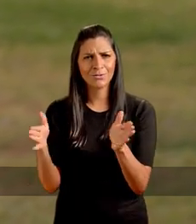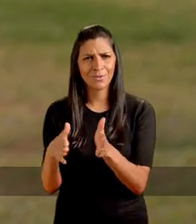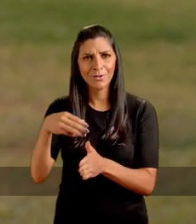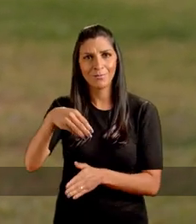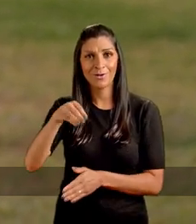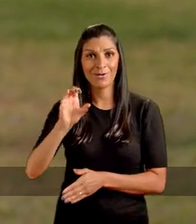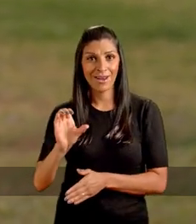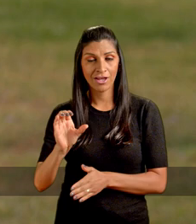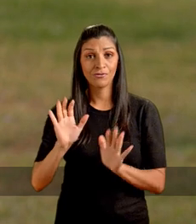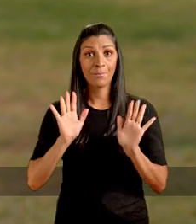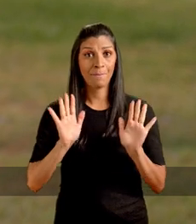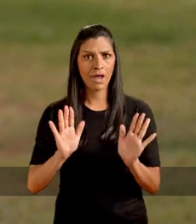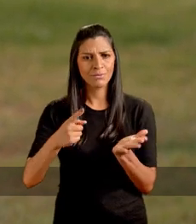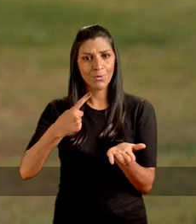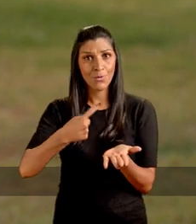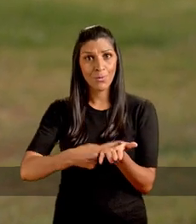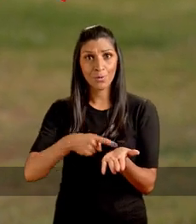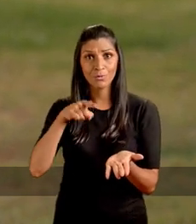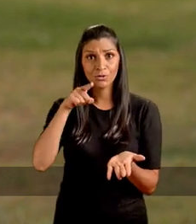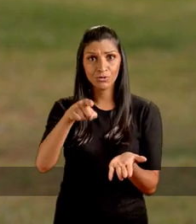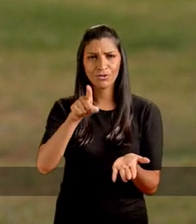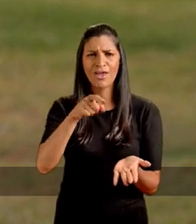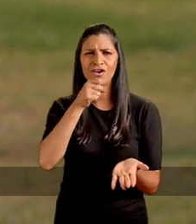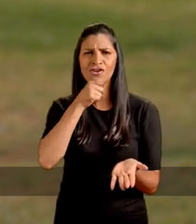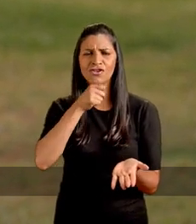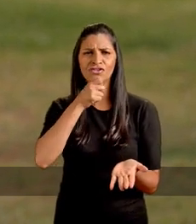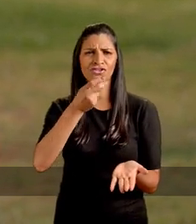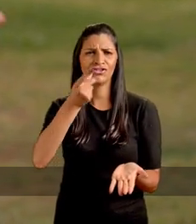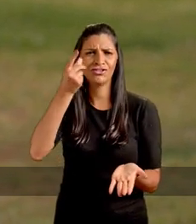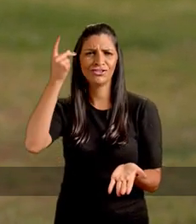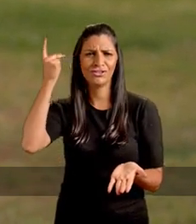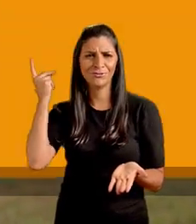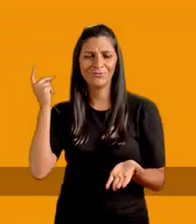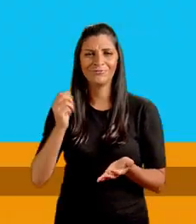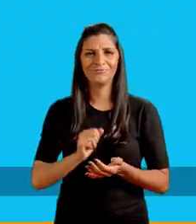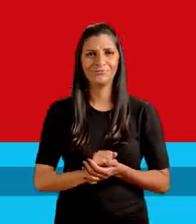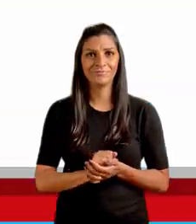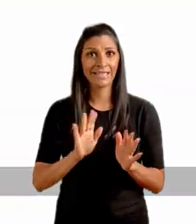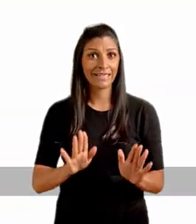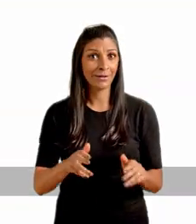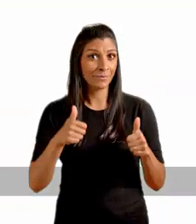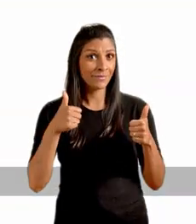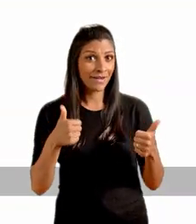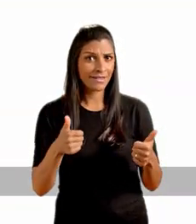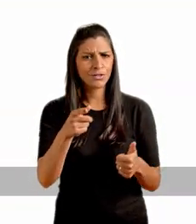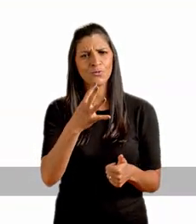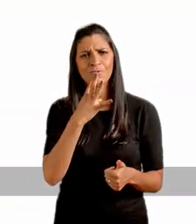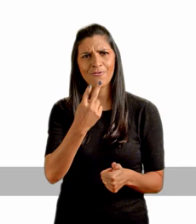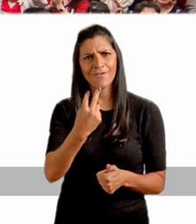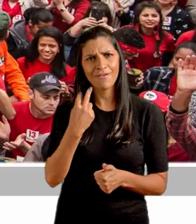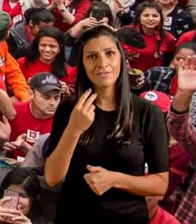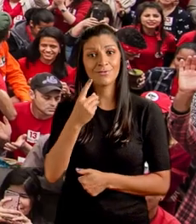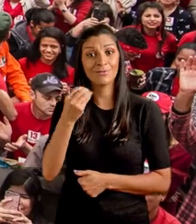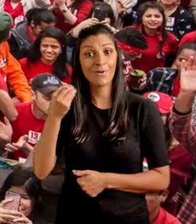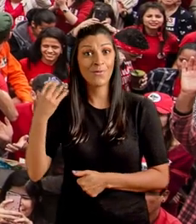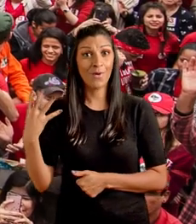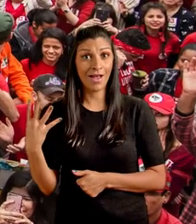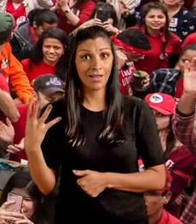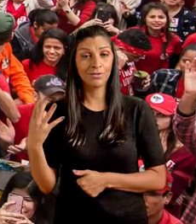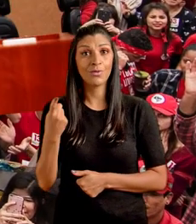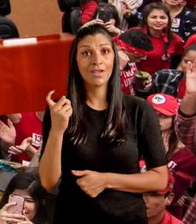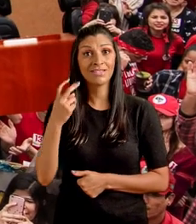negócio com microcrédito. Mas o meu compromisso contigo já vem de muito mais tempo. E aí, beleza? Tu me conheceu em